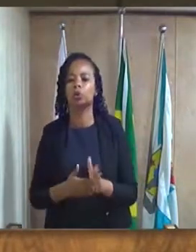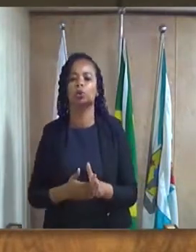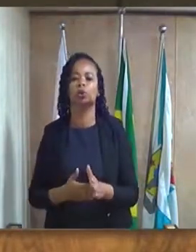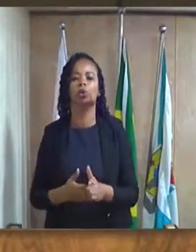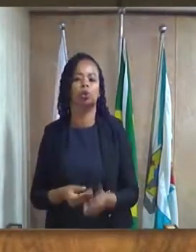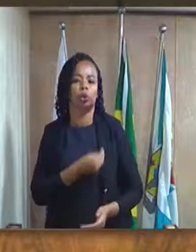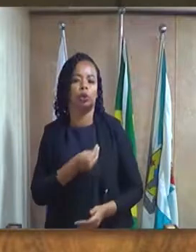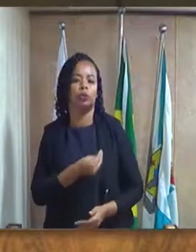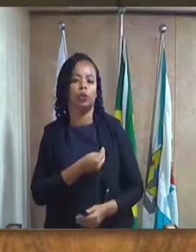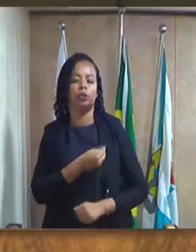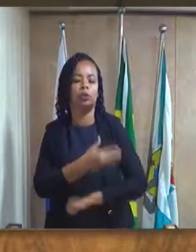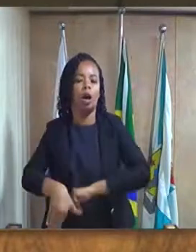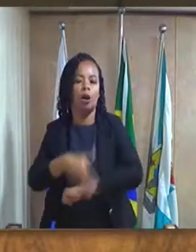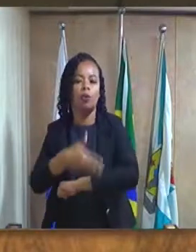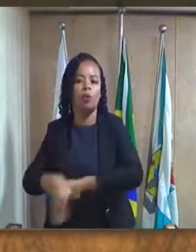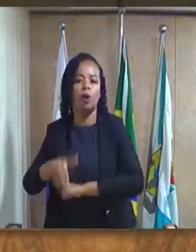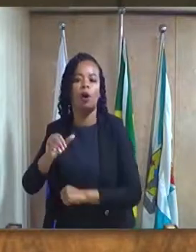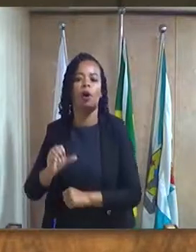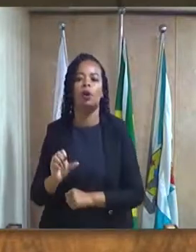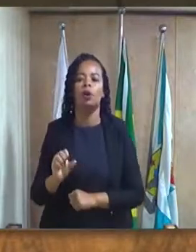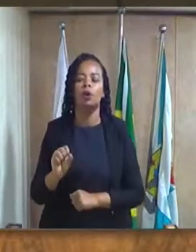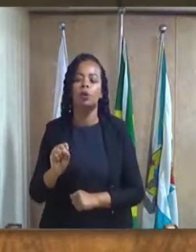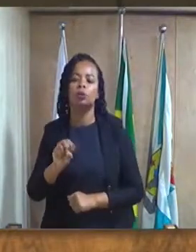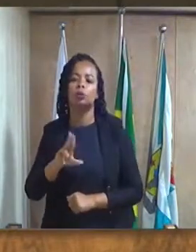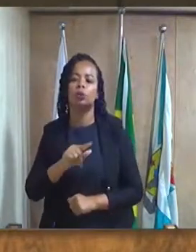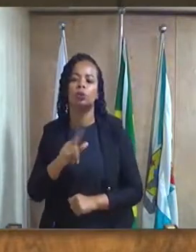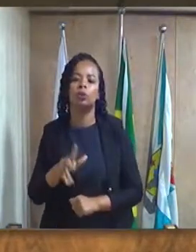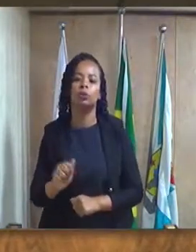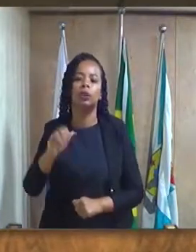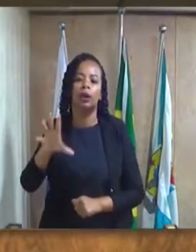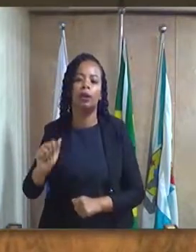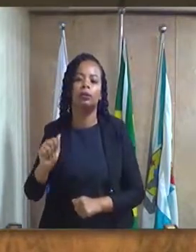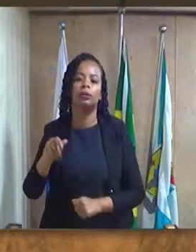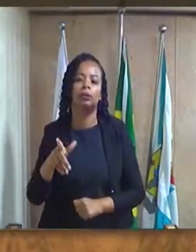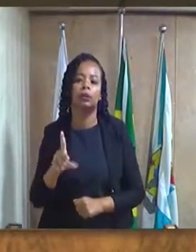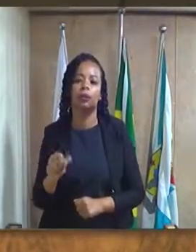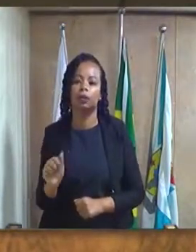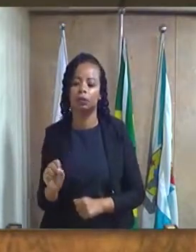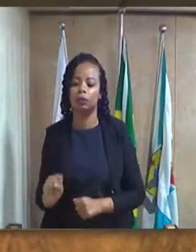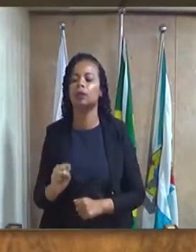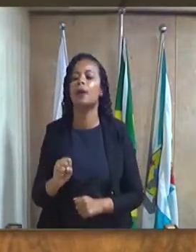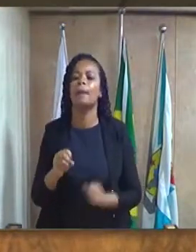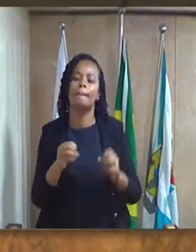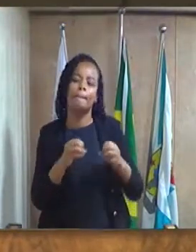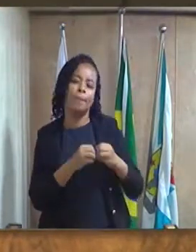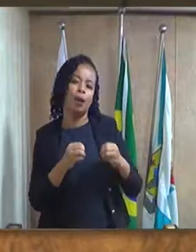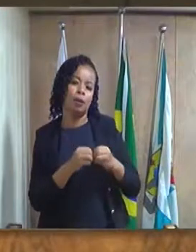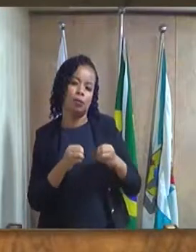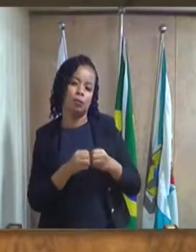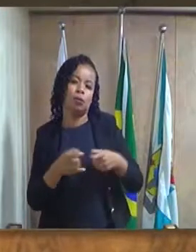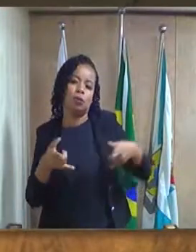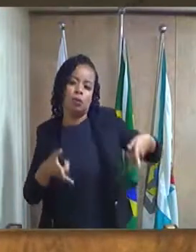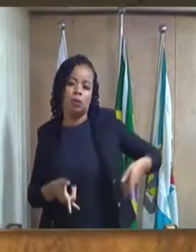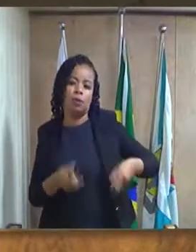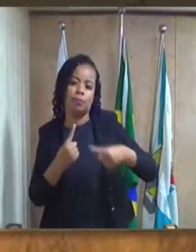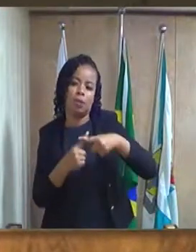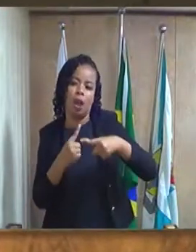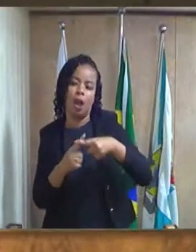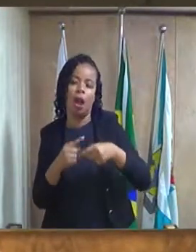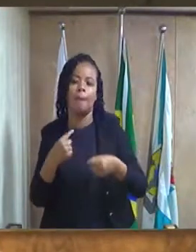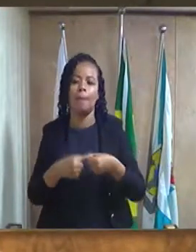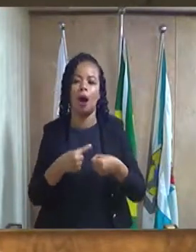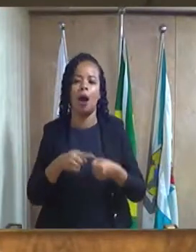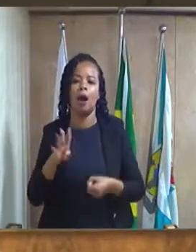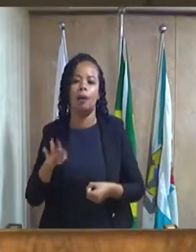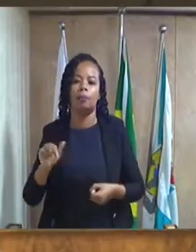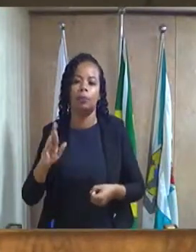Sousa Caldas, ali no Beira-Mar, beirando a Vila Operária, que o cemitério, hoje, não vem cumprindo